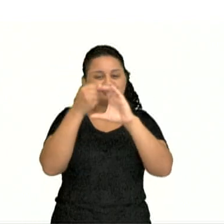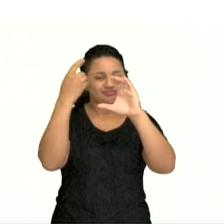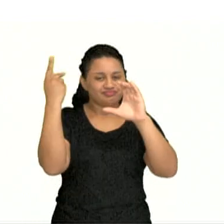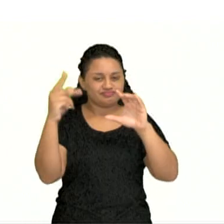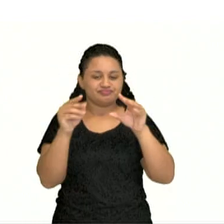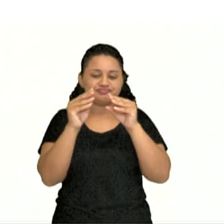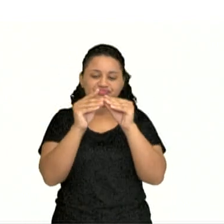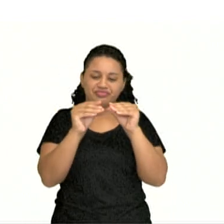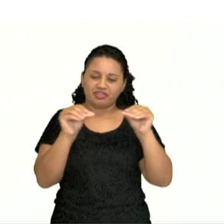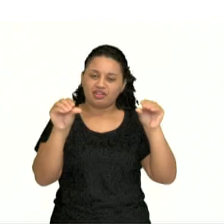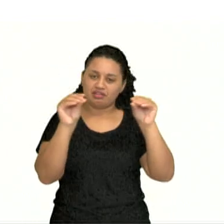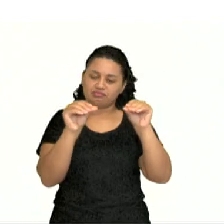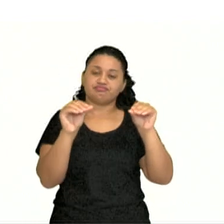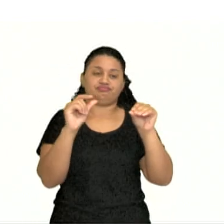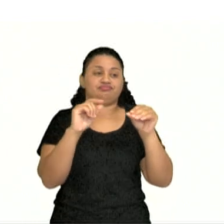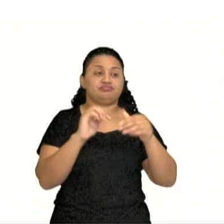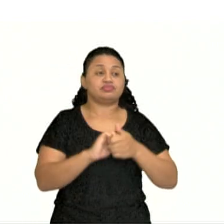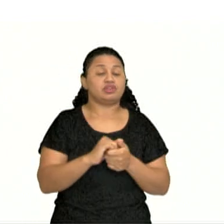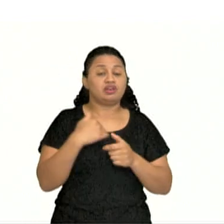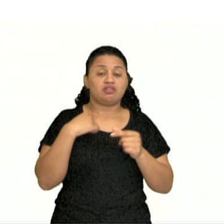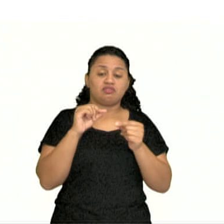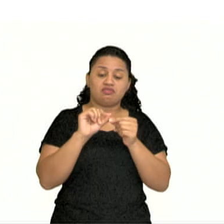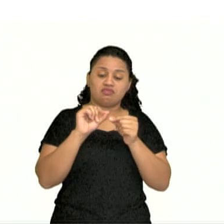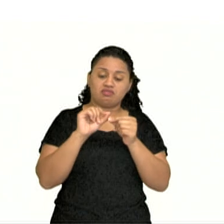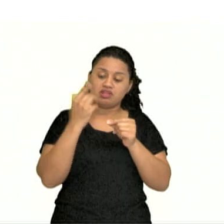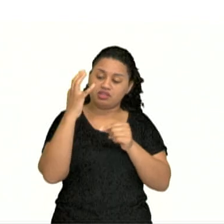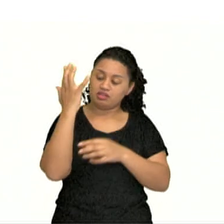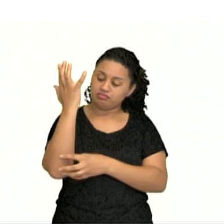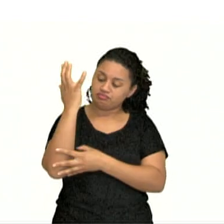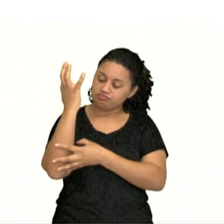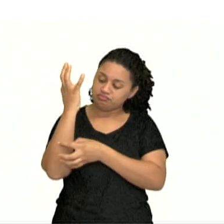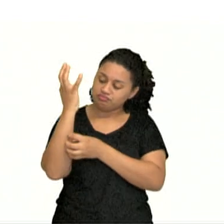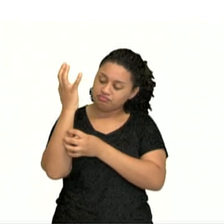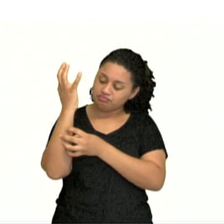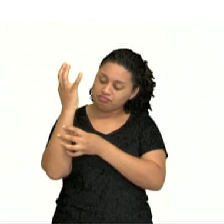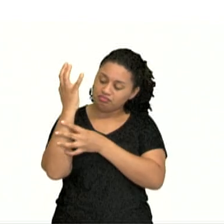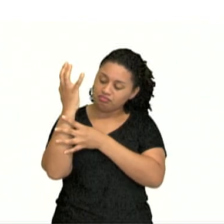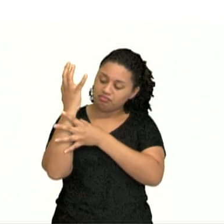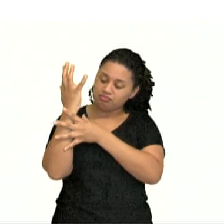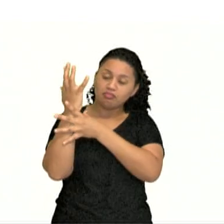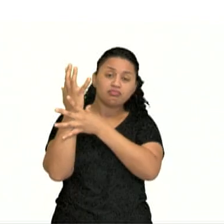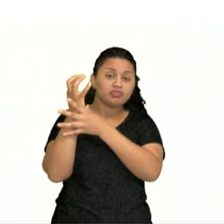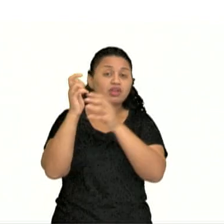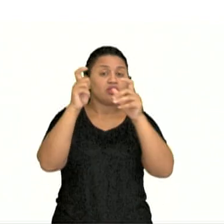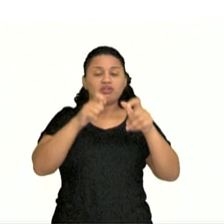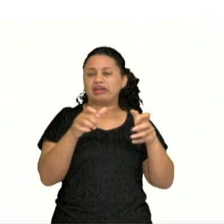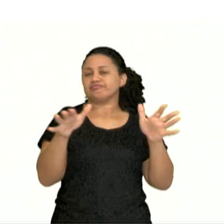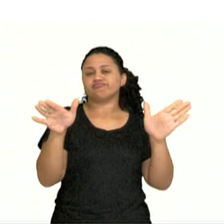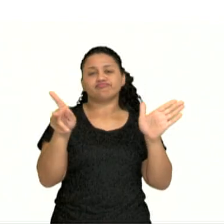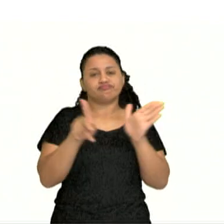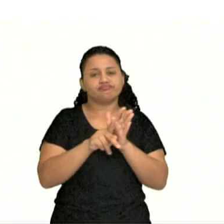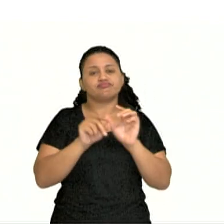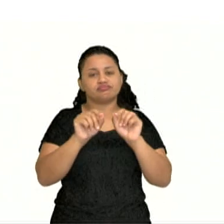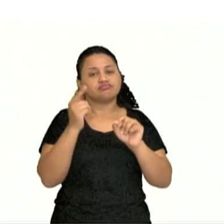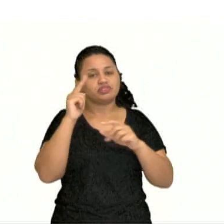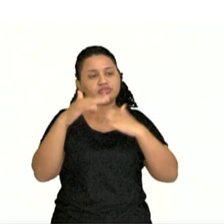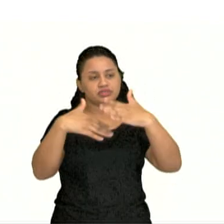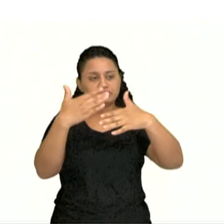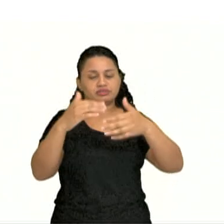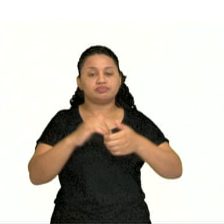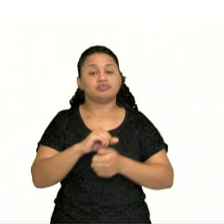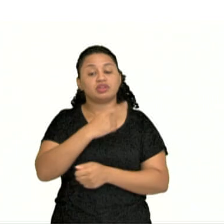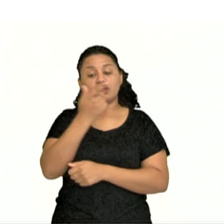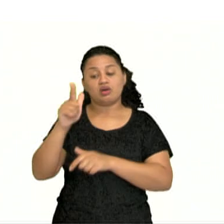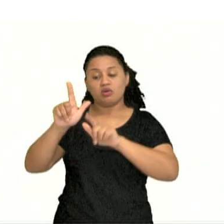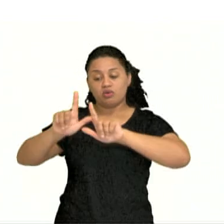esse ambiente sombreado, crescendo sobre o tronco dessa árvore. Então, é um local propício para o seu desenvolvimento. Já reparem